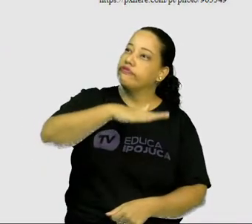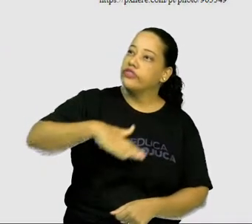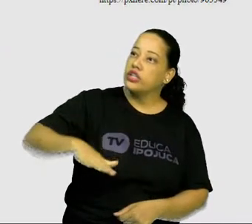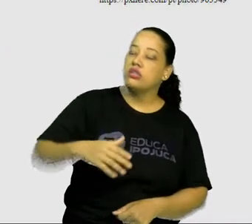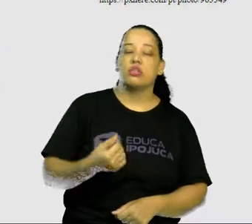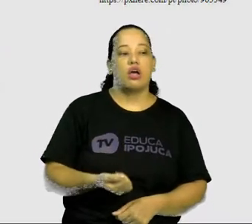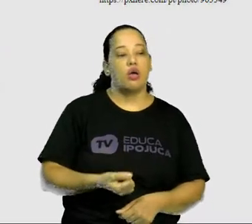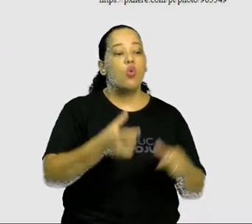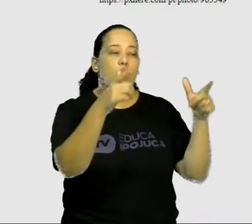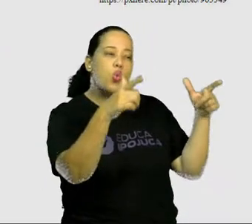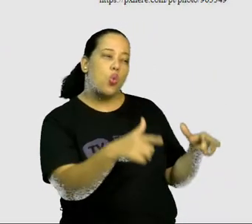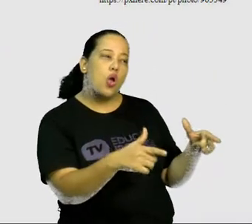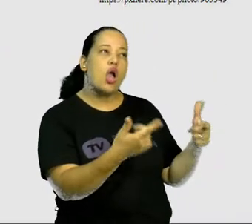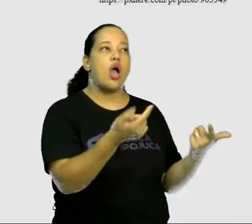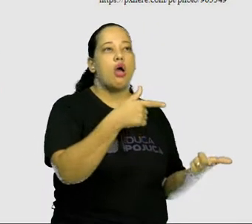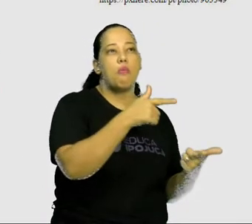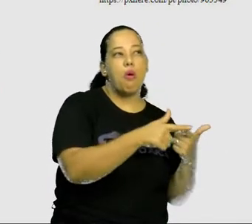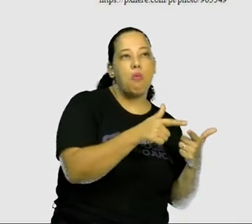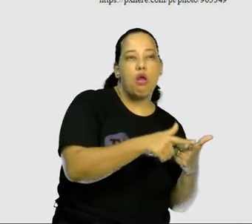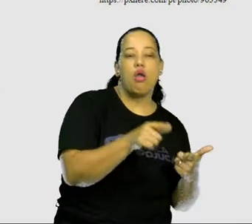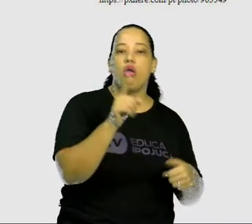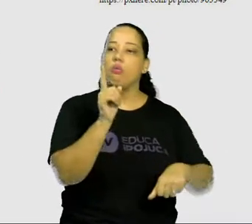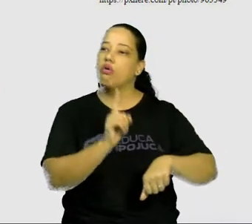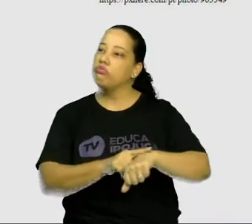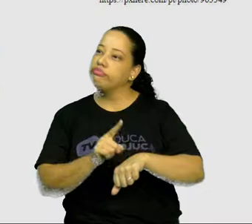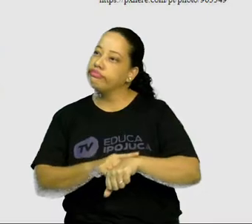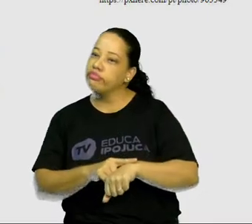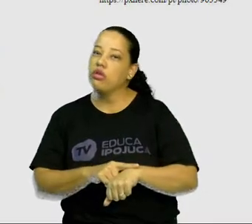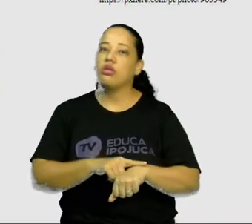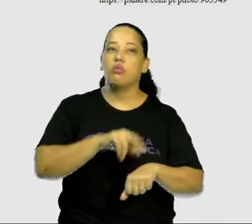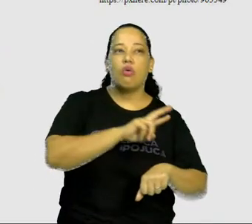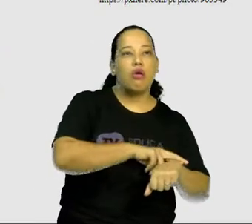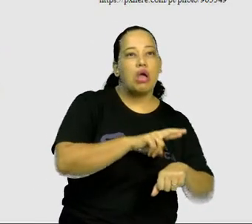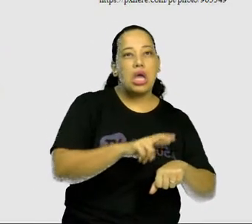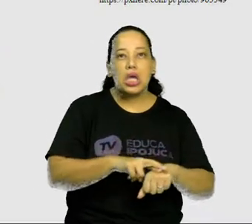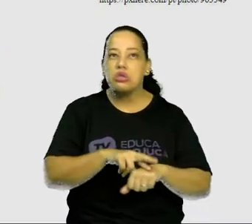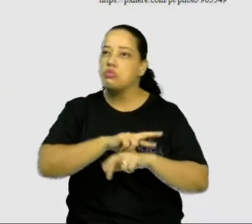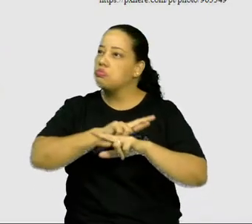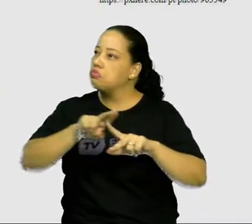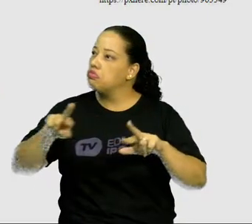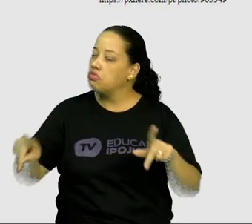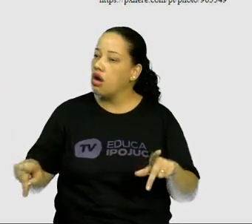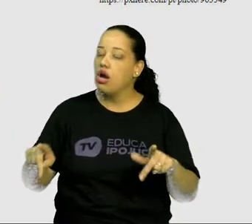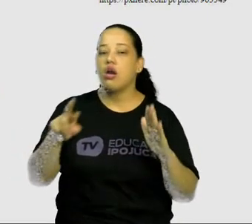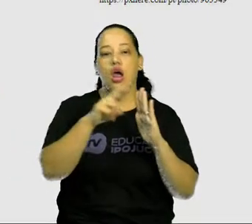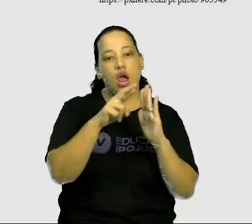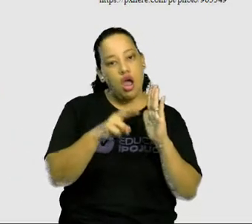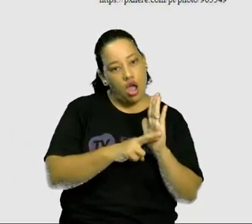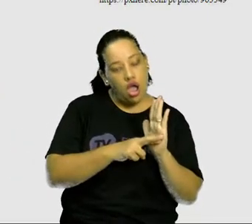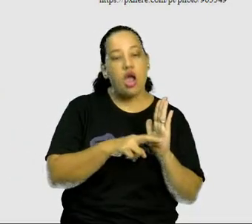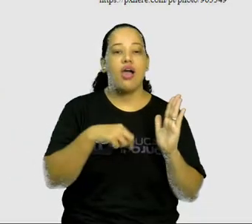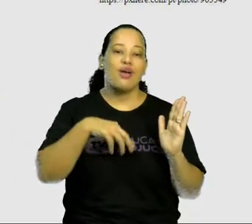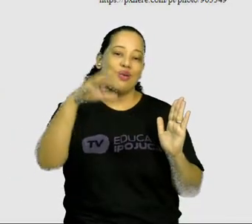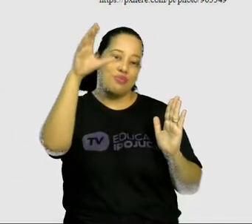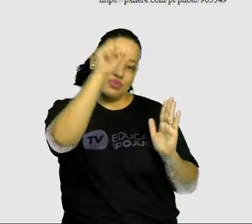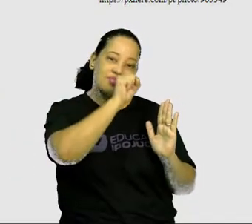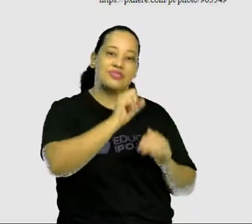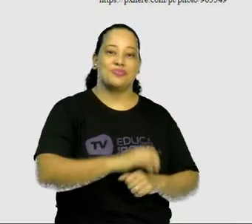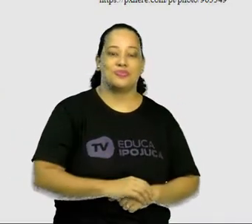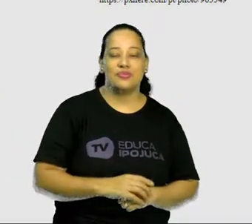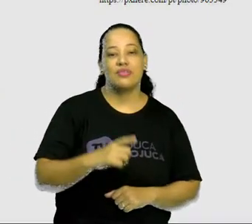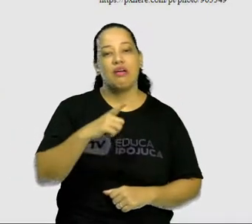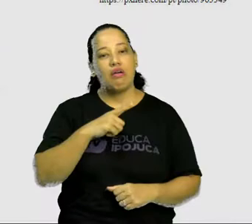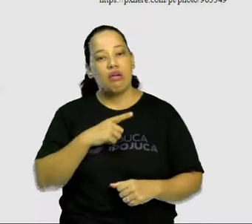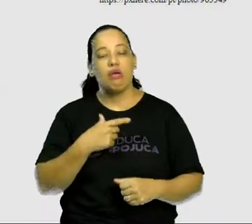físico, ao tempo, ao ritmo e aos limites e às regras. E vai trazer situações de convivência, de